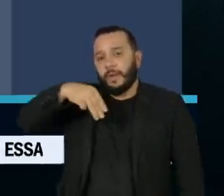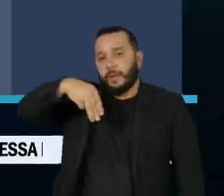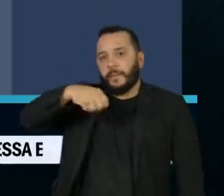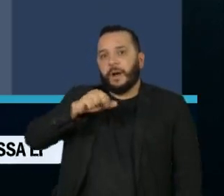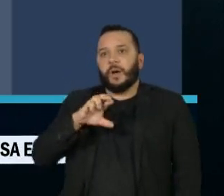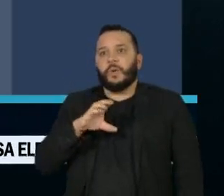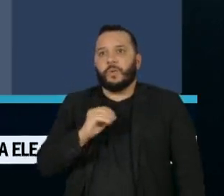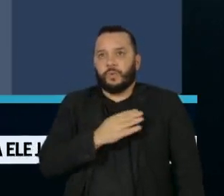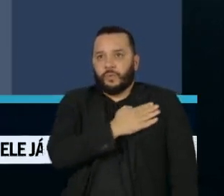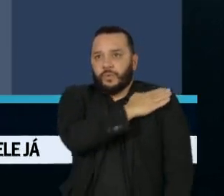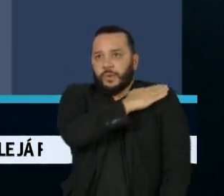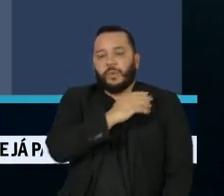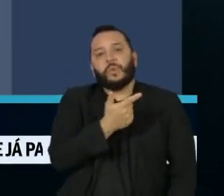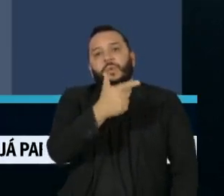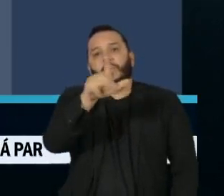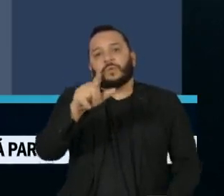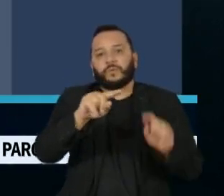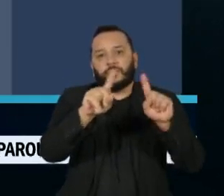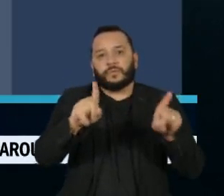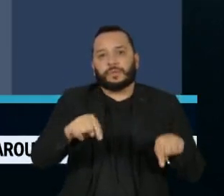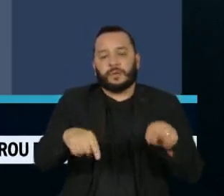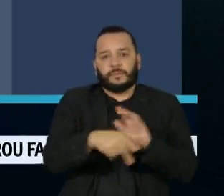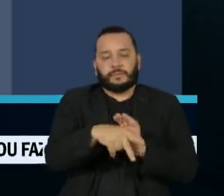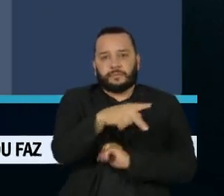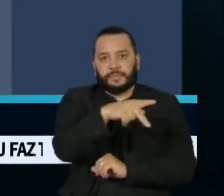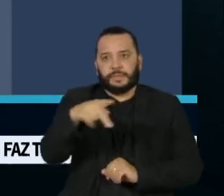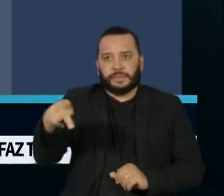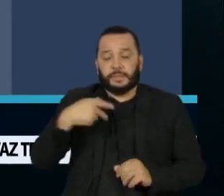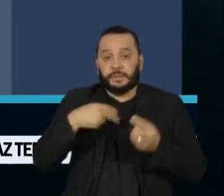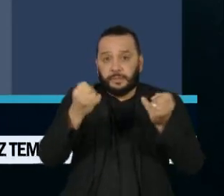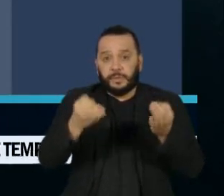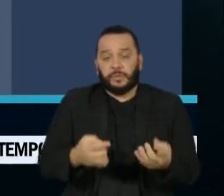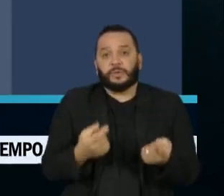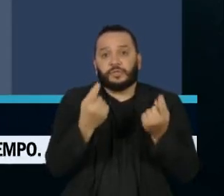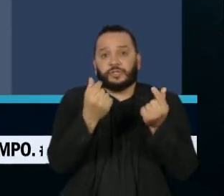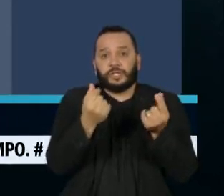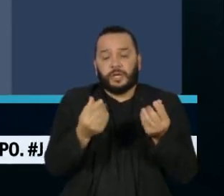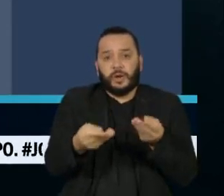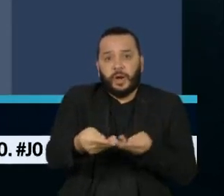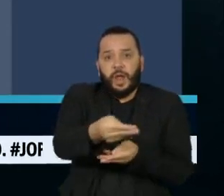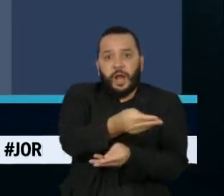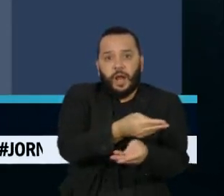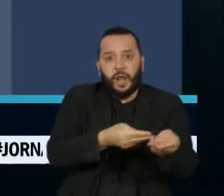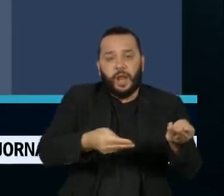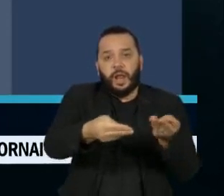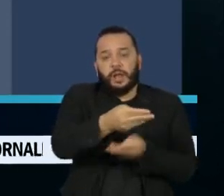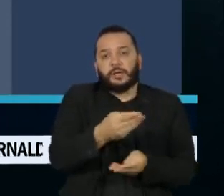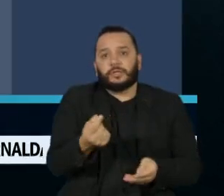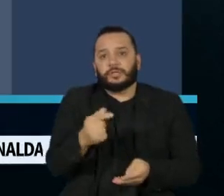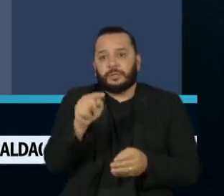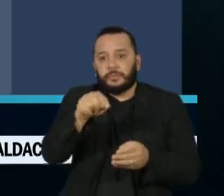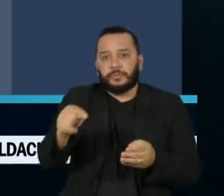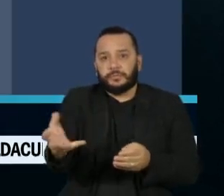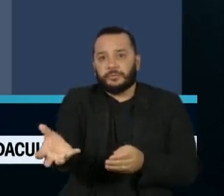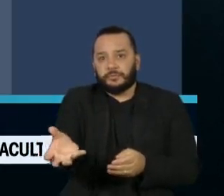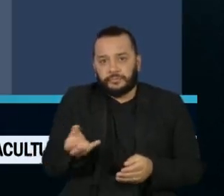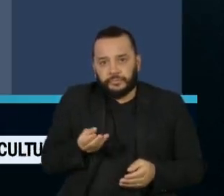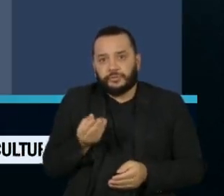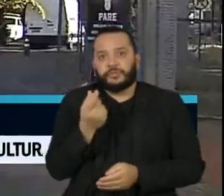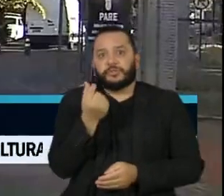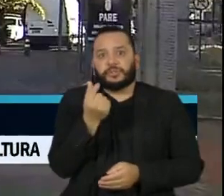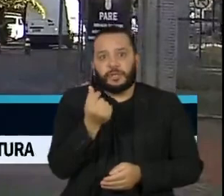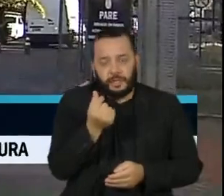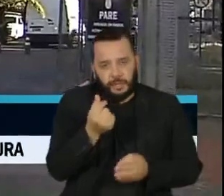Cid com outros funcionários da Presidência indicam que foram feitos depósitos fracionados e saques em dinheiro pela equipe de assessores de